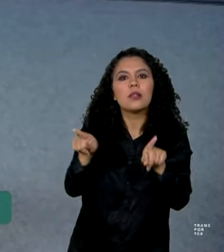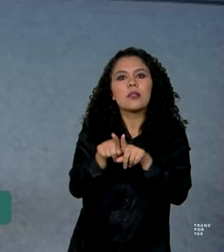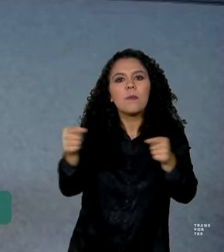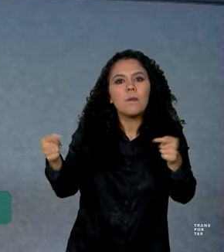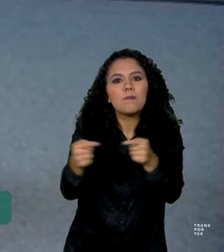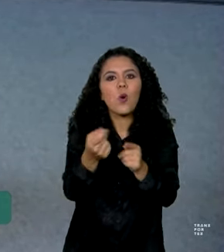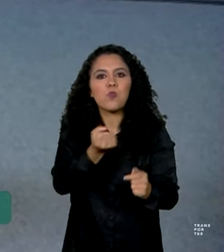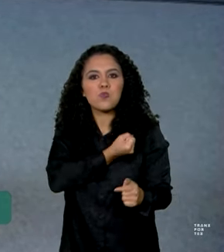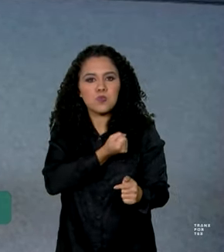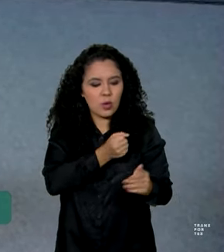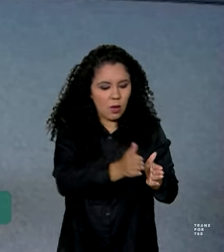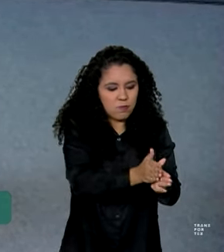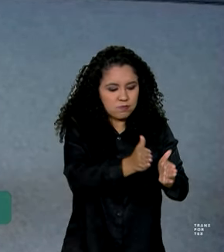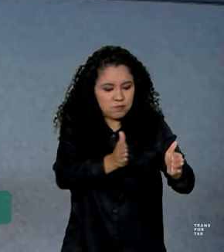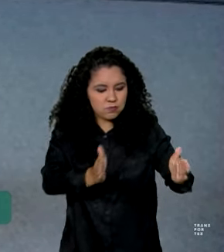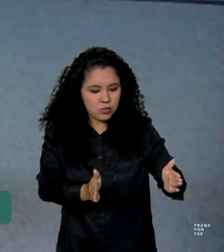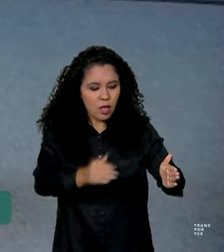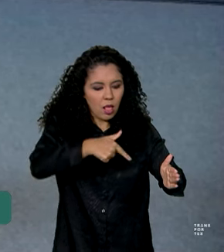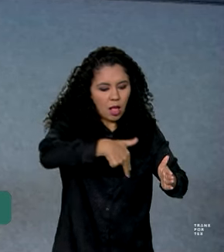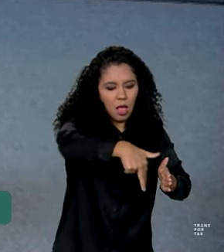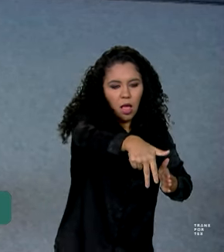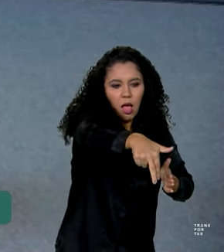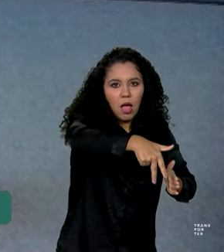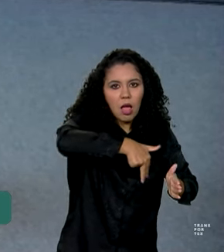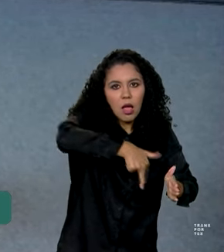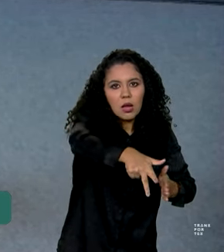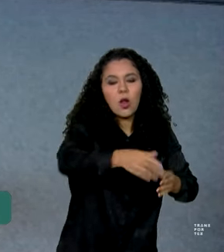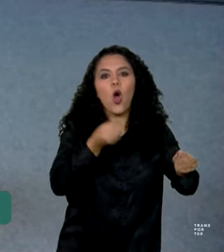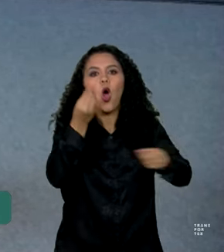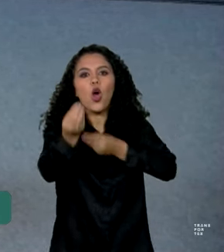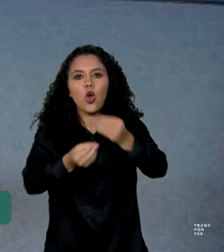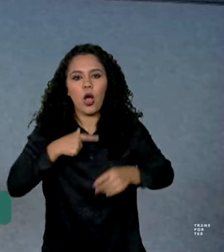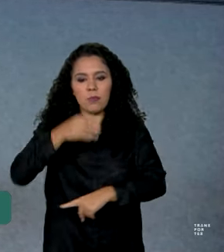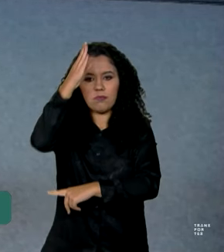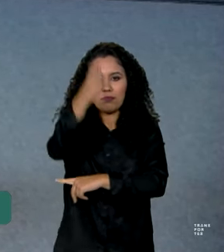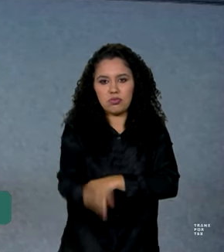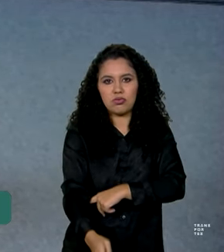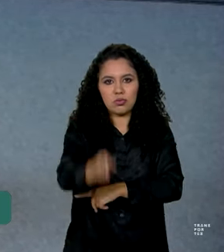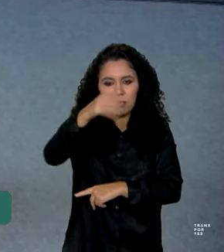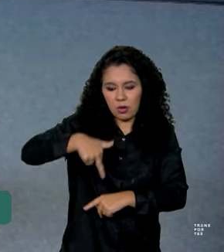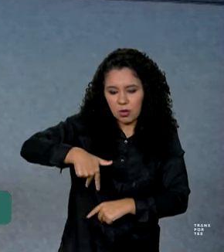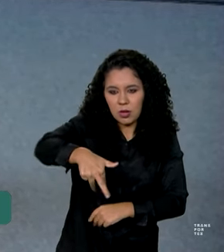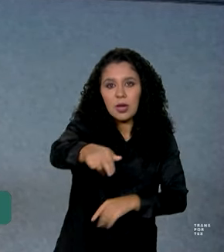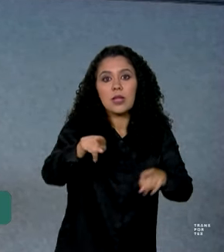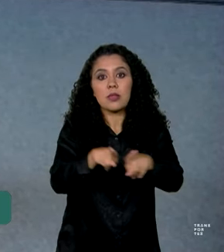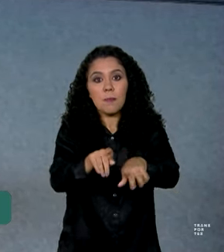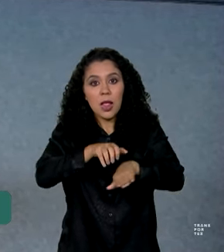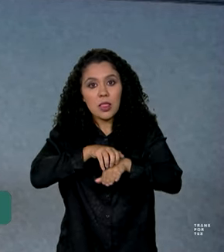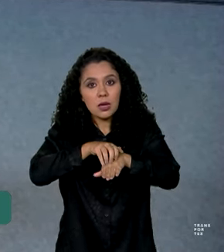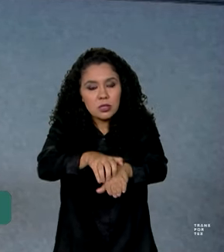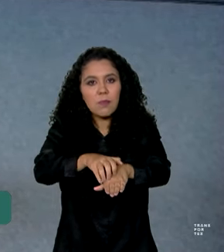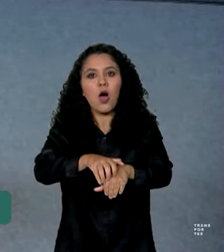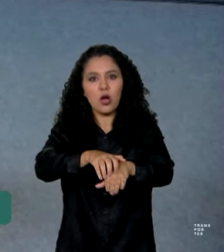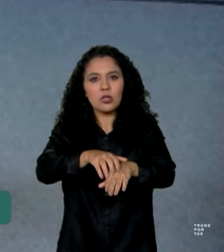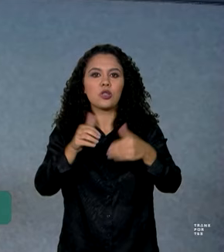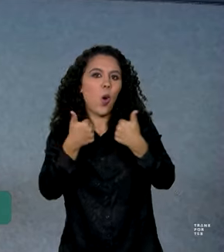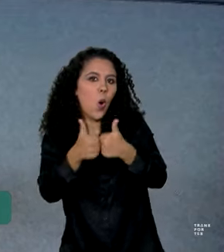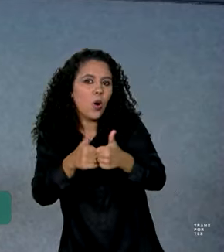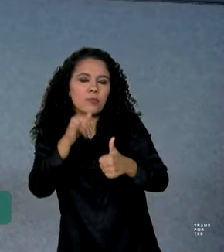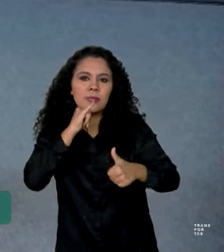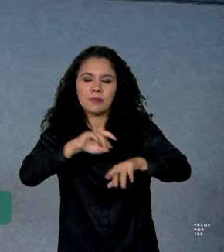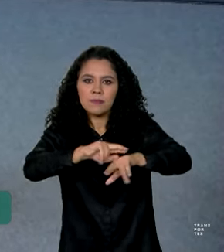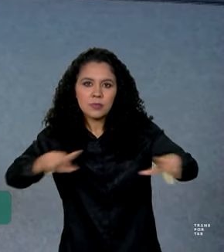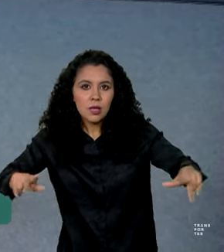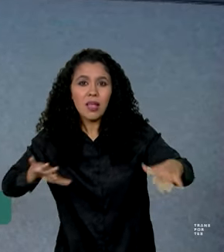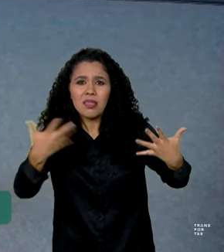calçada o prefeito vai usar, onde vai ser a faixa de pedestre, transporte coletivo, naturalmente. Então,